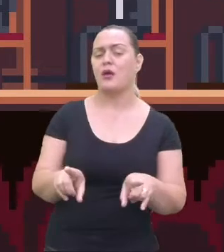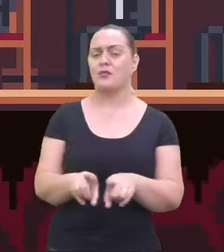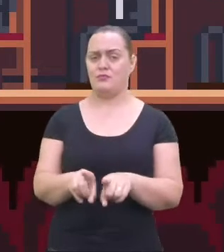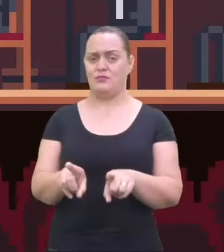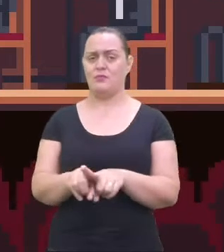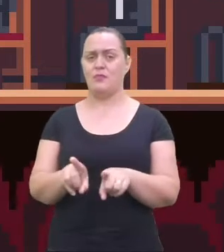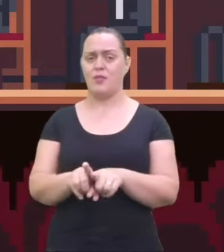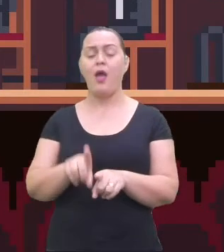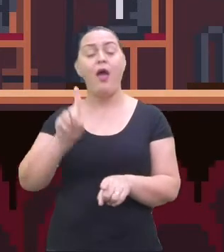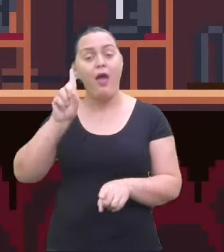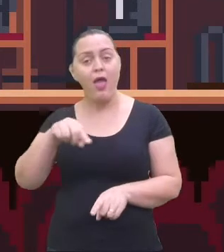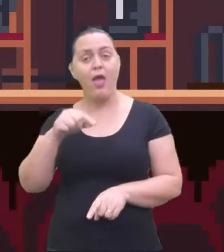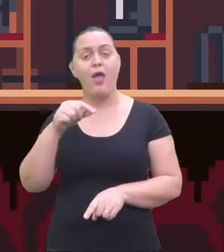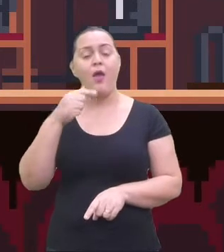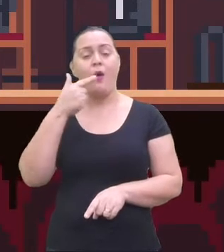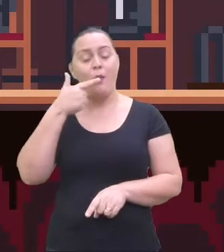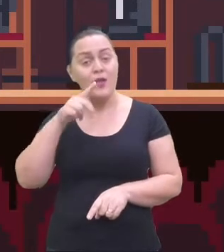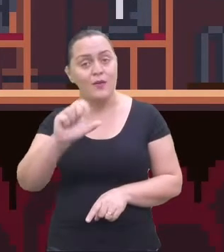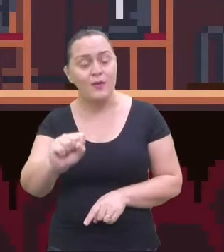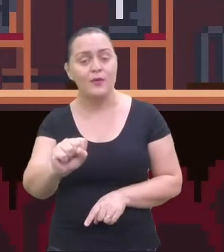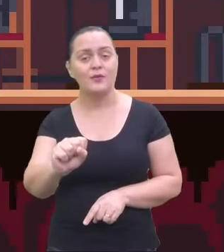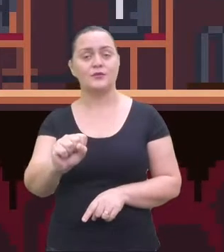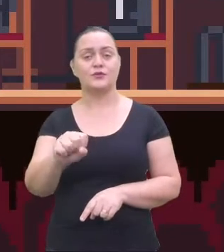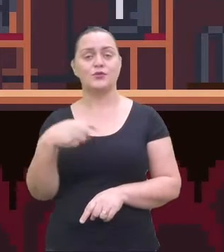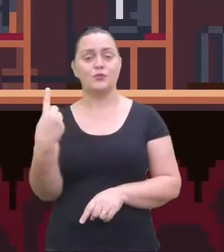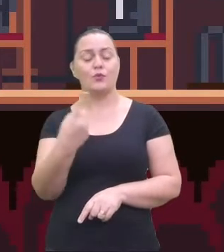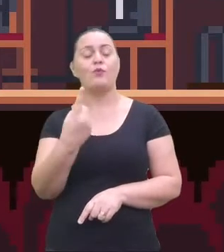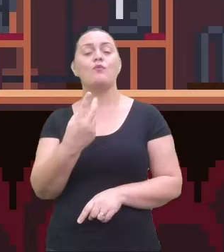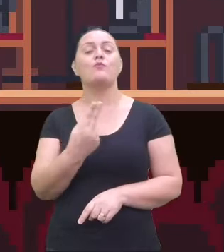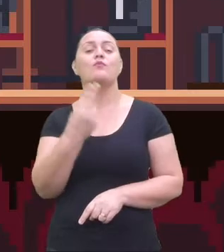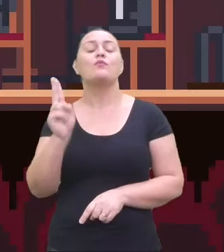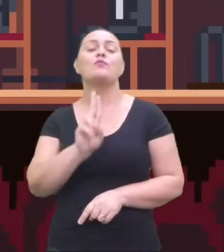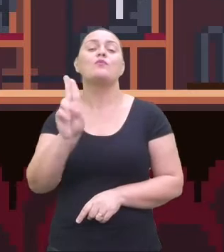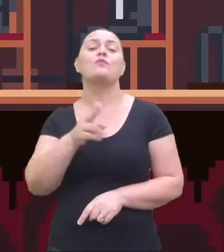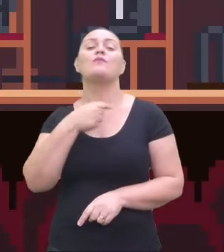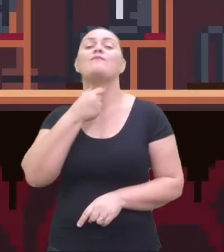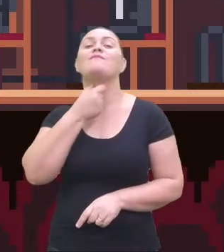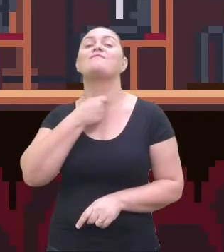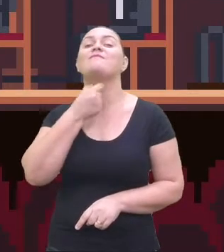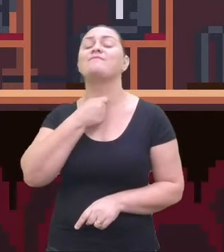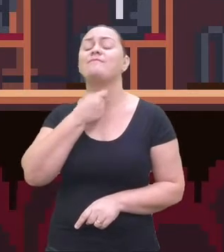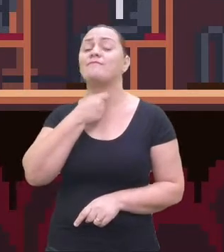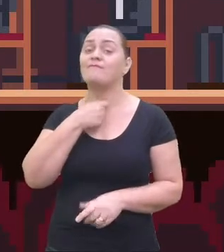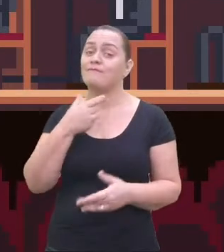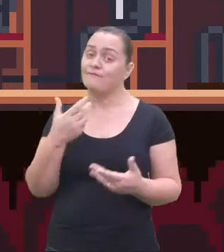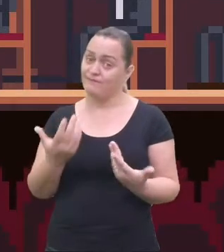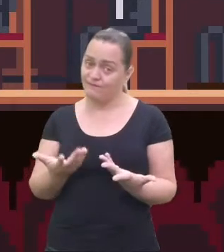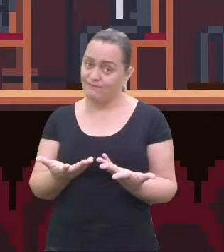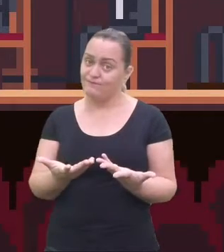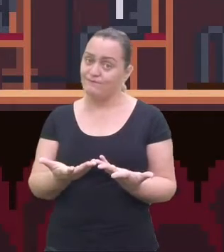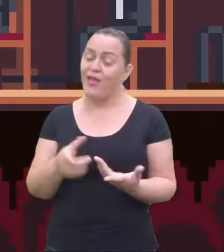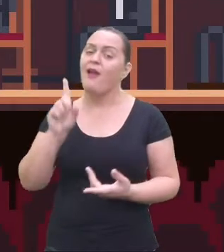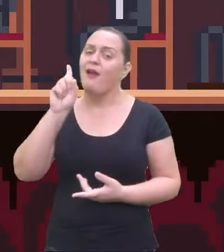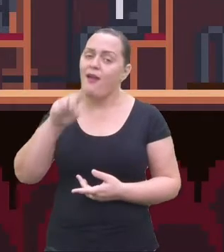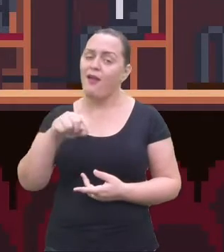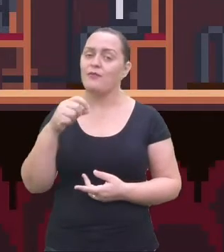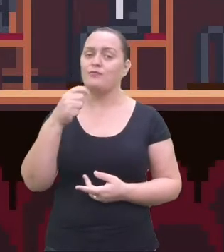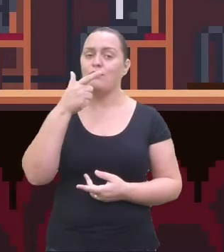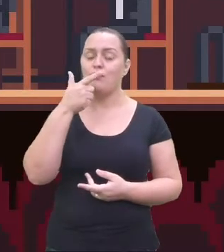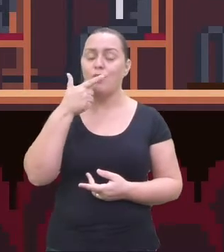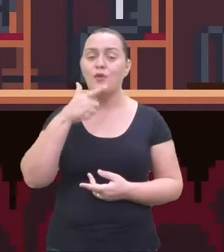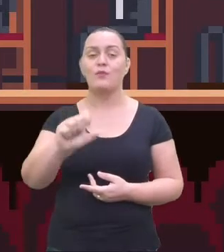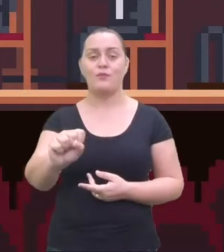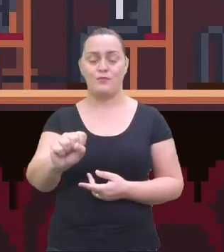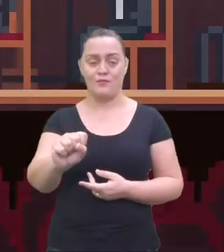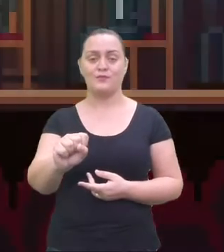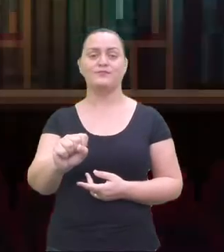forma de linguagem que se utiliza da voz. Ou seja, a música é uma linguagem. E vocês